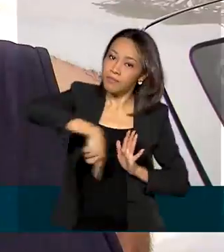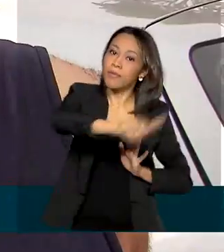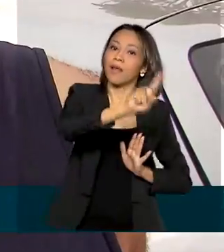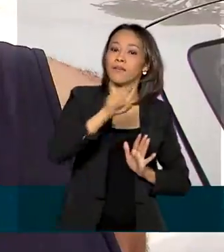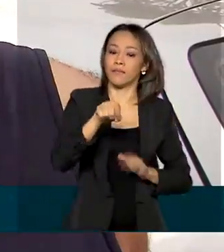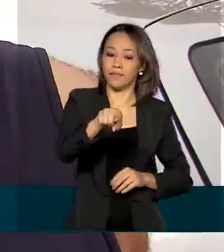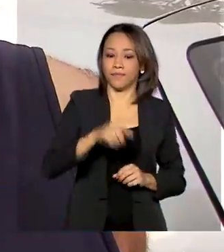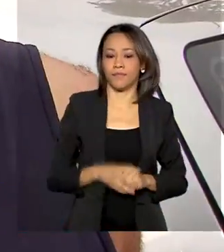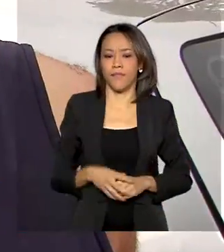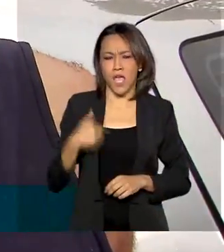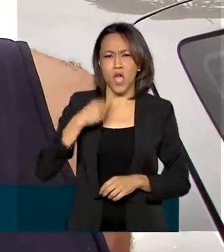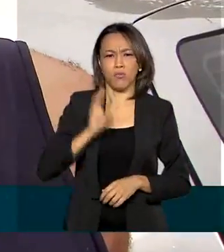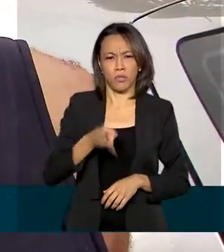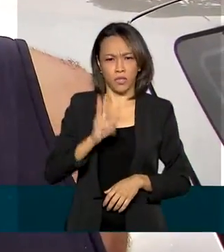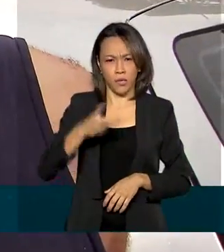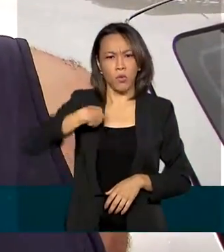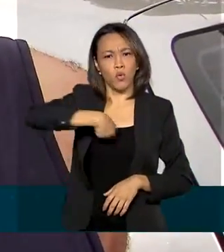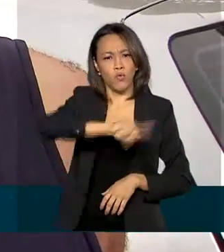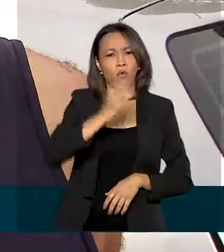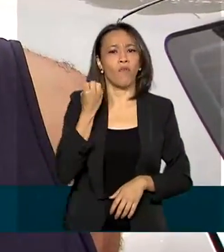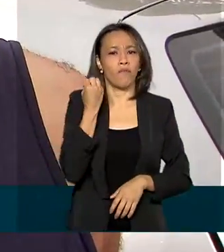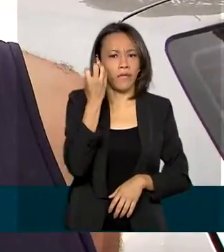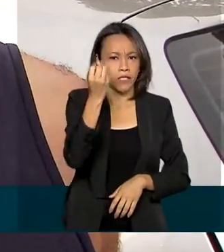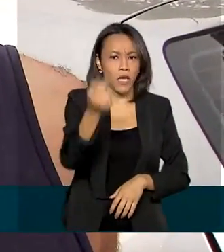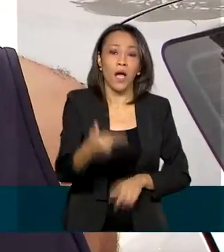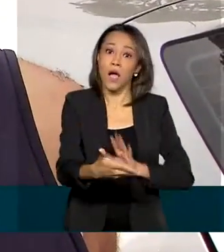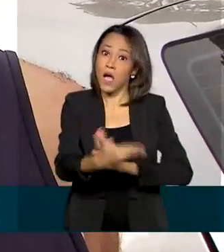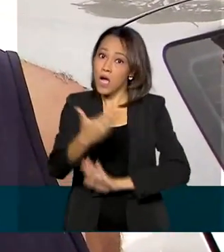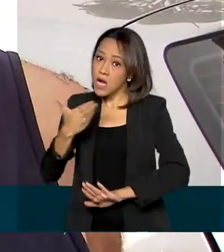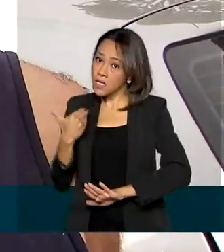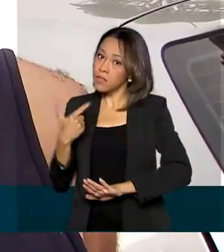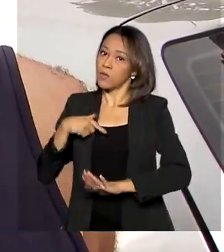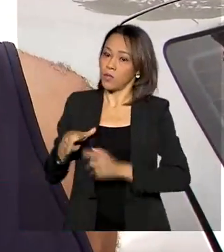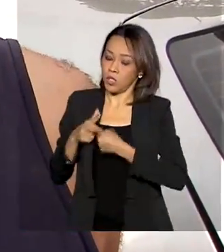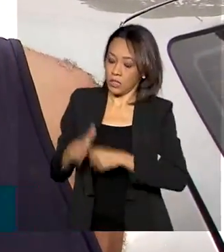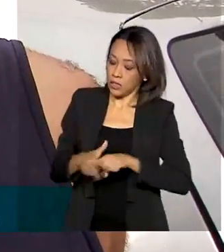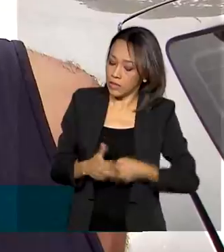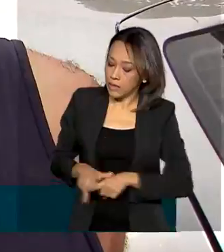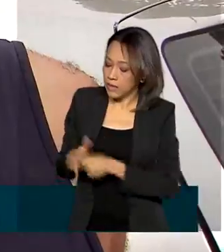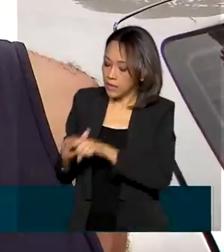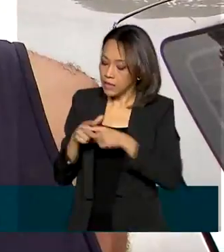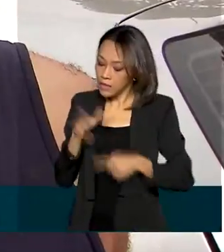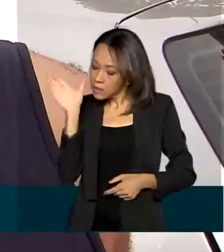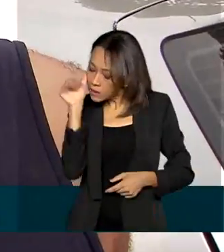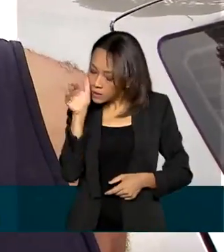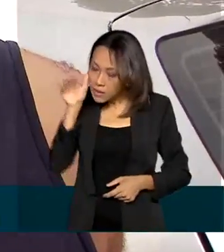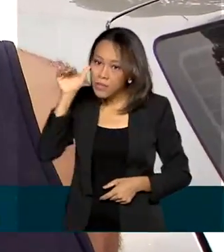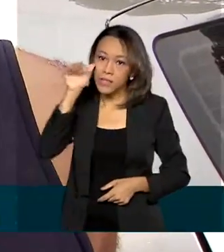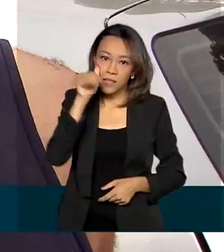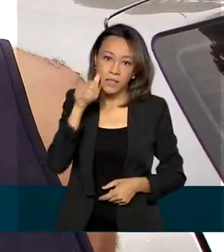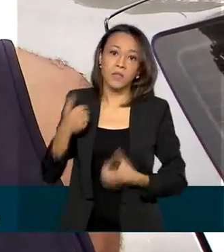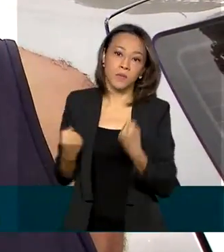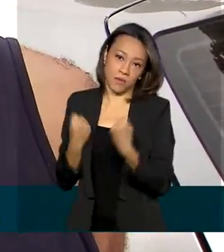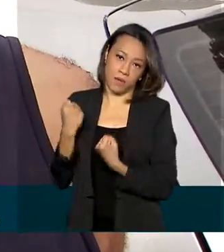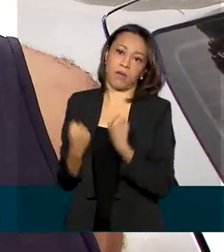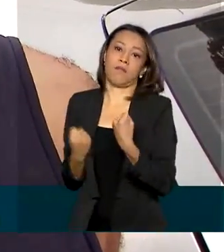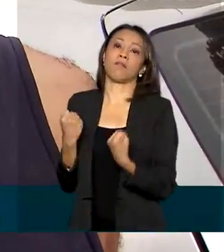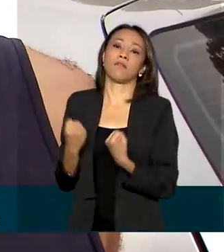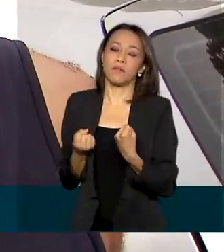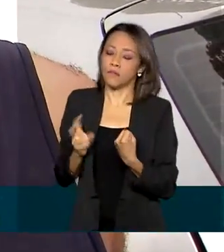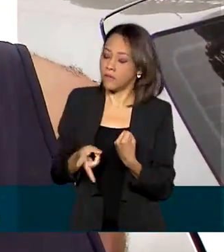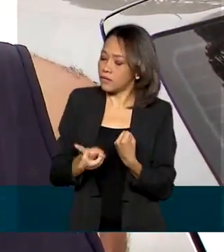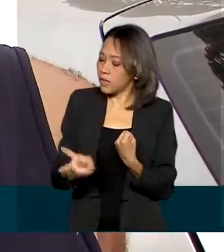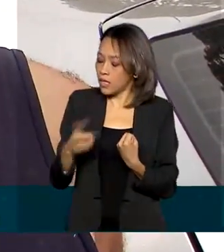Eu sempre, quando vou mesmo viajar, gosto de fazer a manutenção no carro. A vistoria, como é sempre feito, com